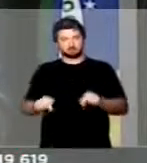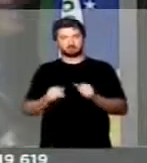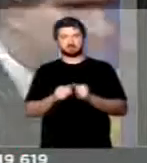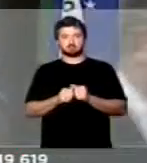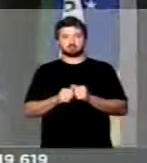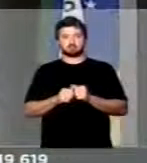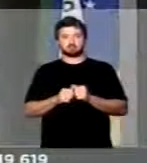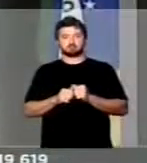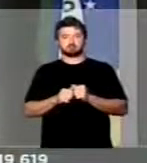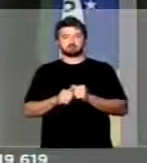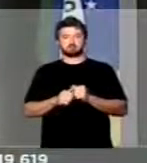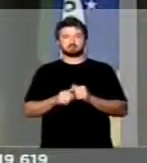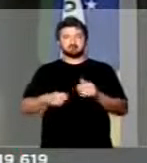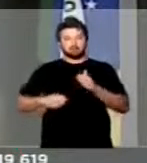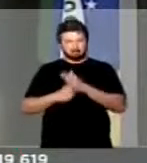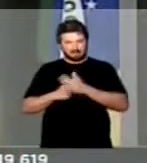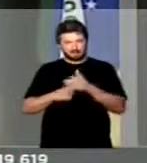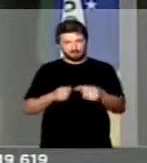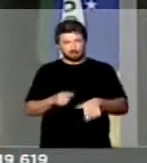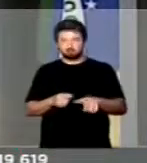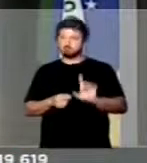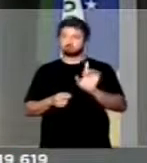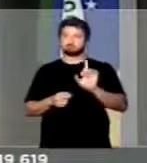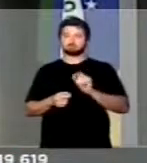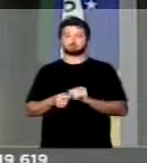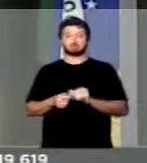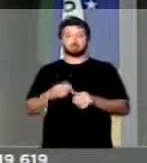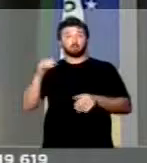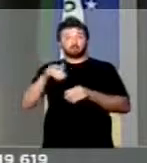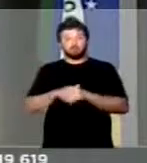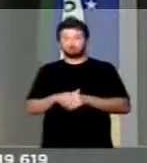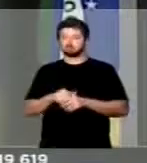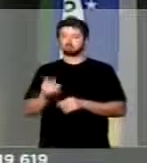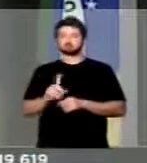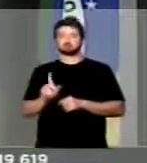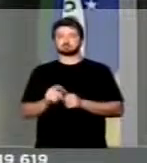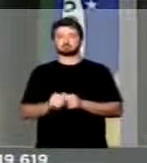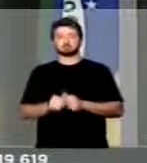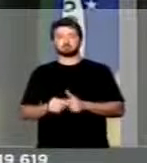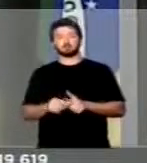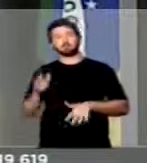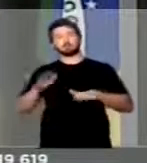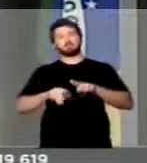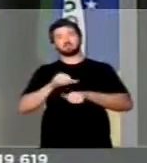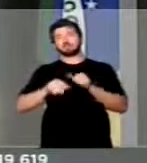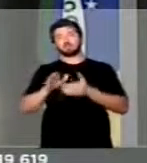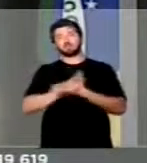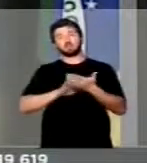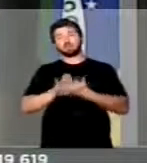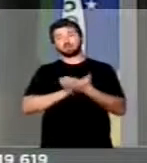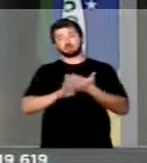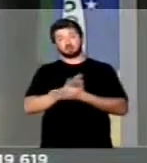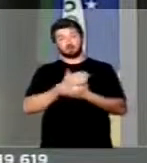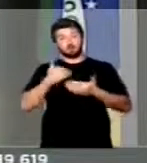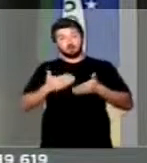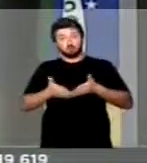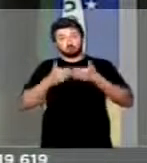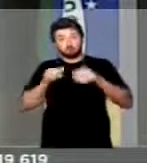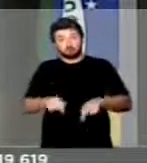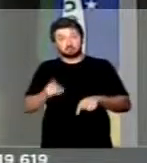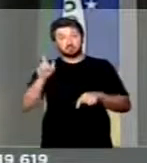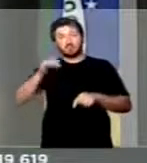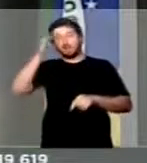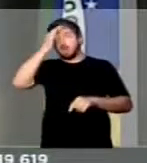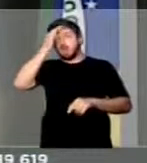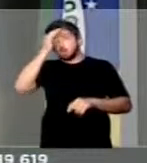por esta pressão, não é pelo voto, provavelmente não vai alterar. O meu apelo aqui é pela